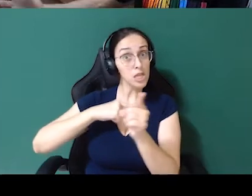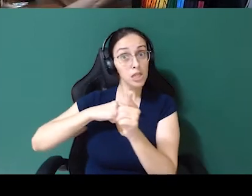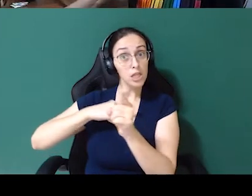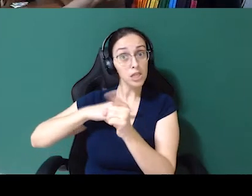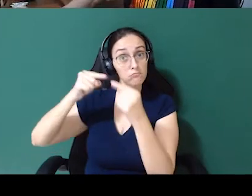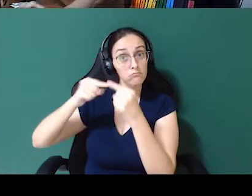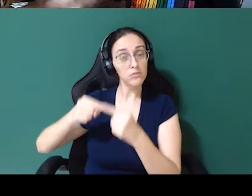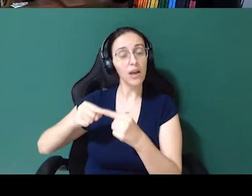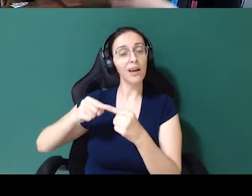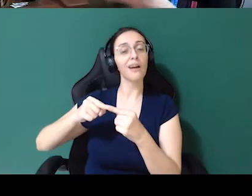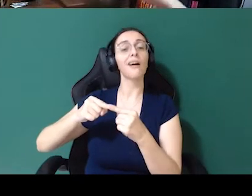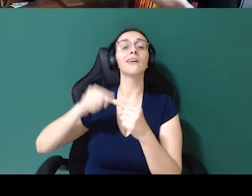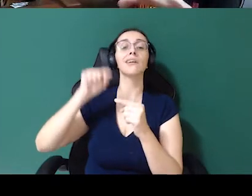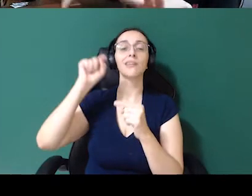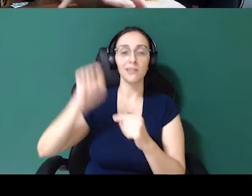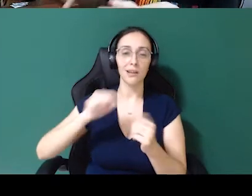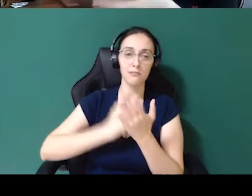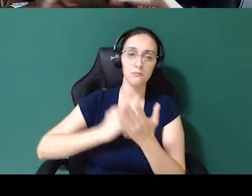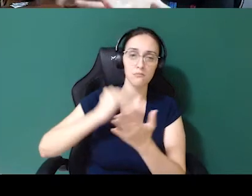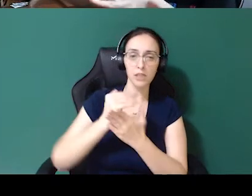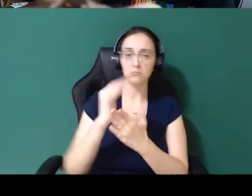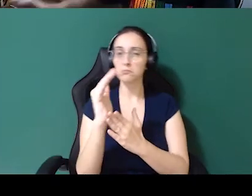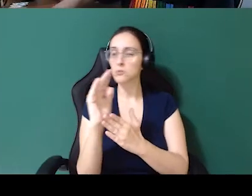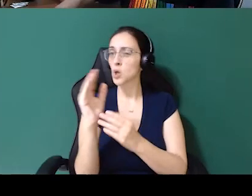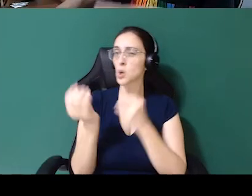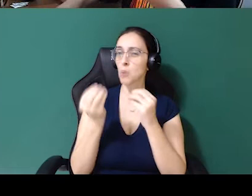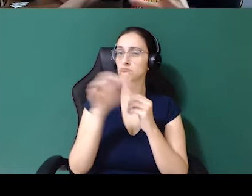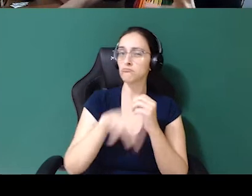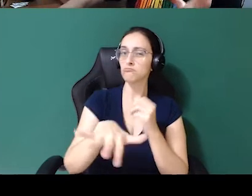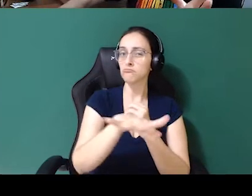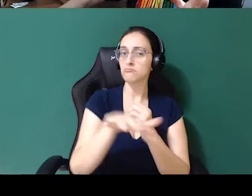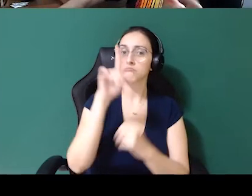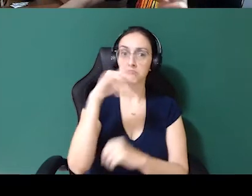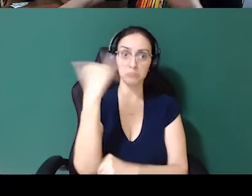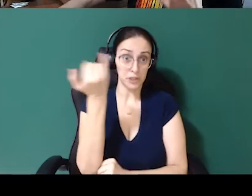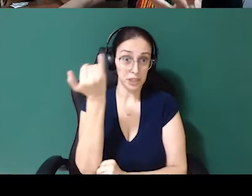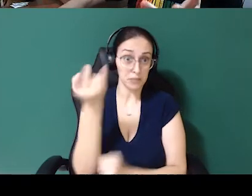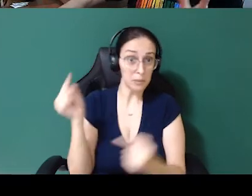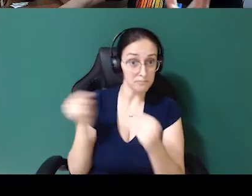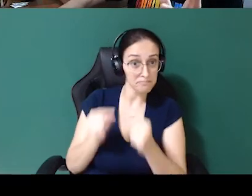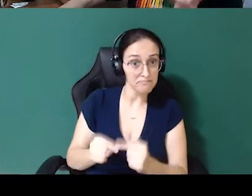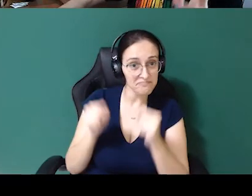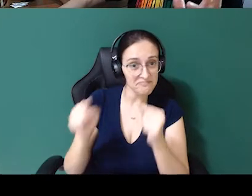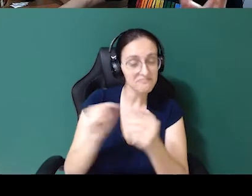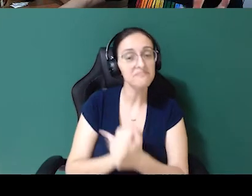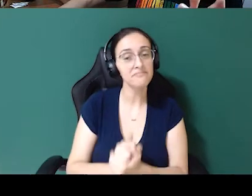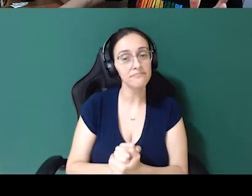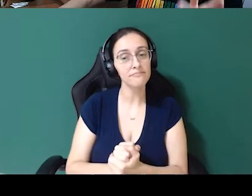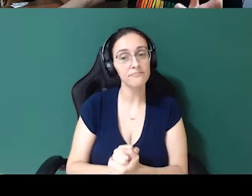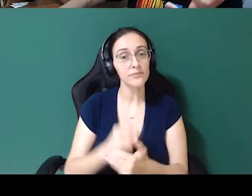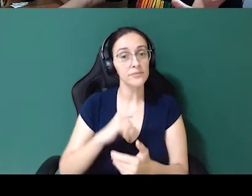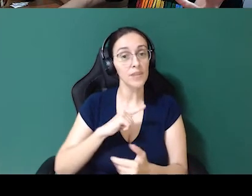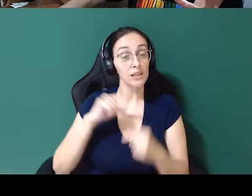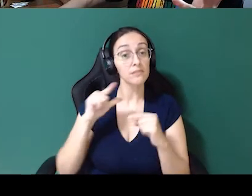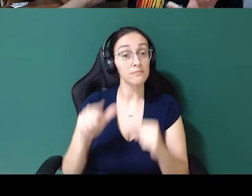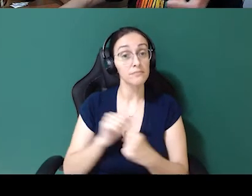aplicando e você vê um pouco, mais ou menos, como que está já o ambiente e isso é muito importante. Porque, tendo isso, a